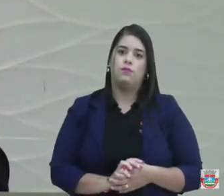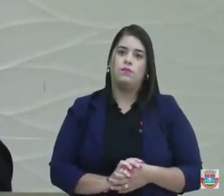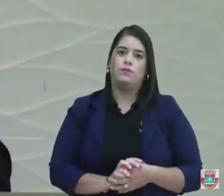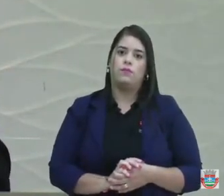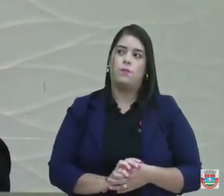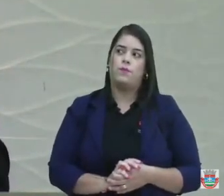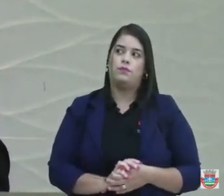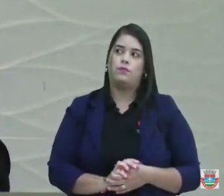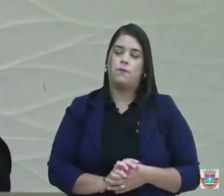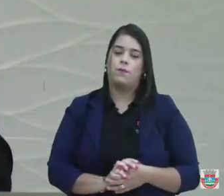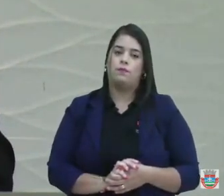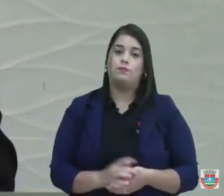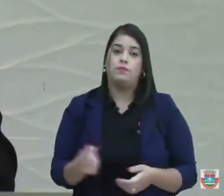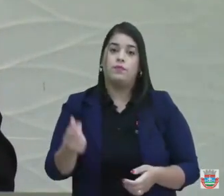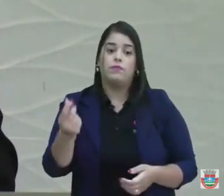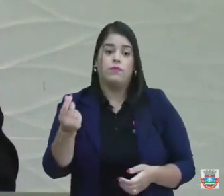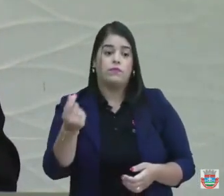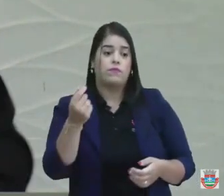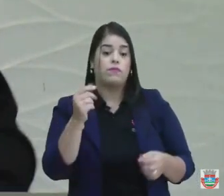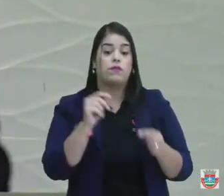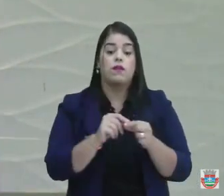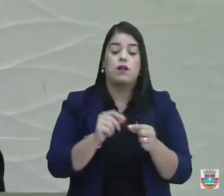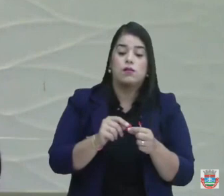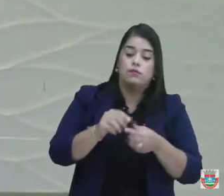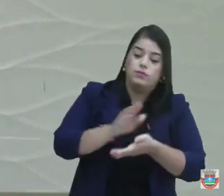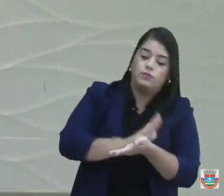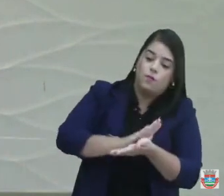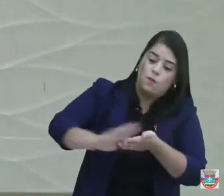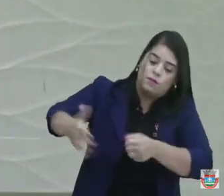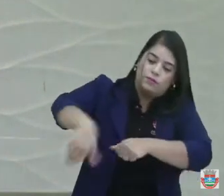Ficou dinheiro para fazer calçamento em ruas do Santo Afonso também.